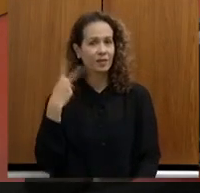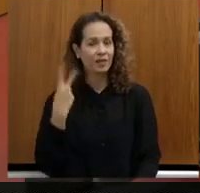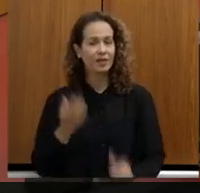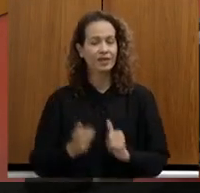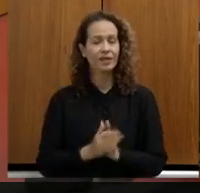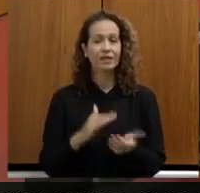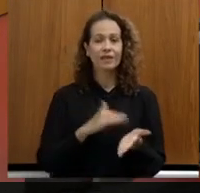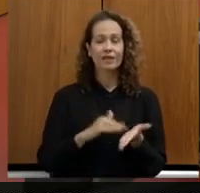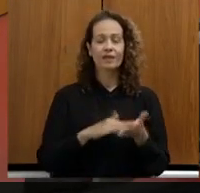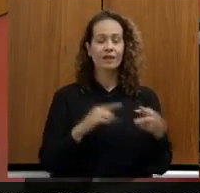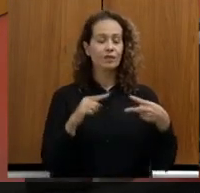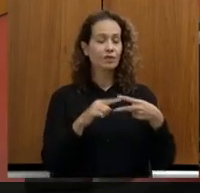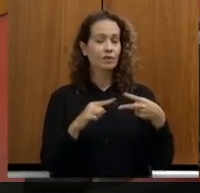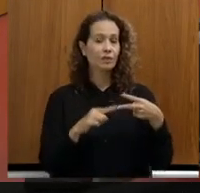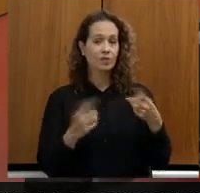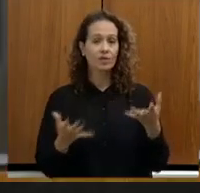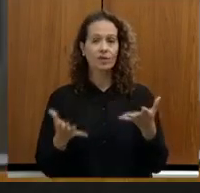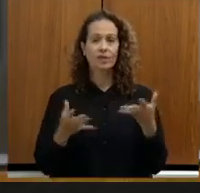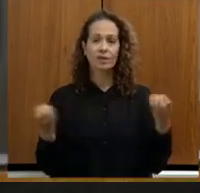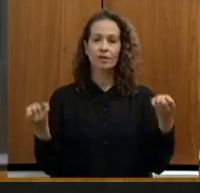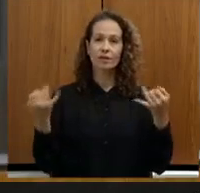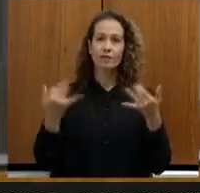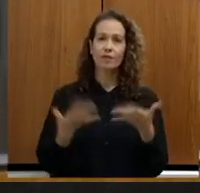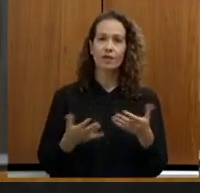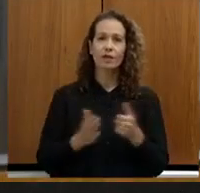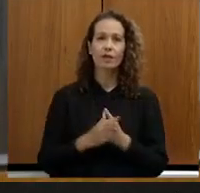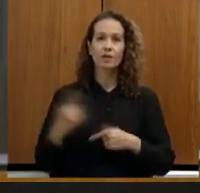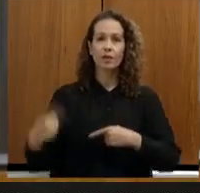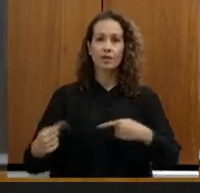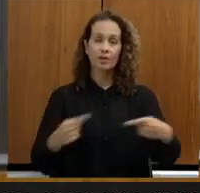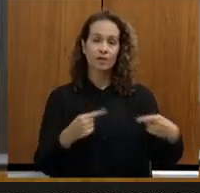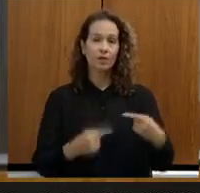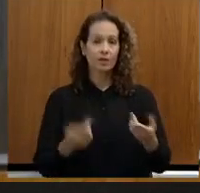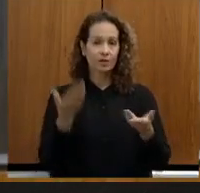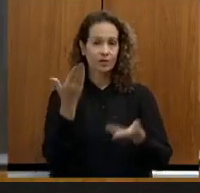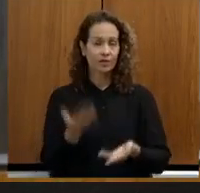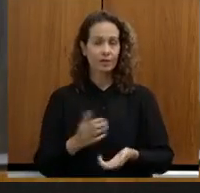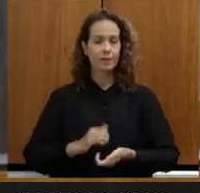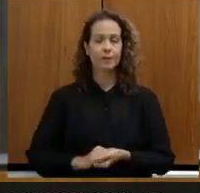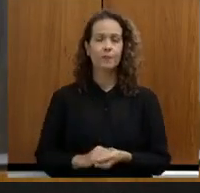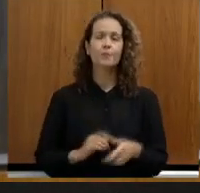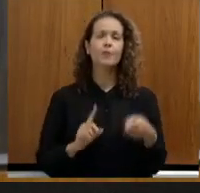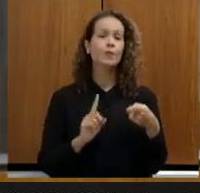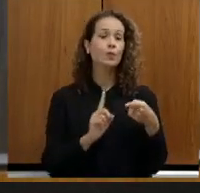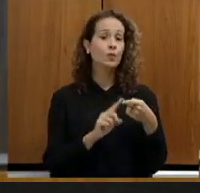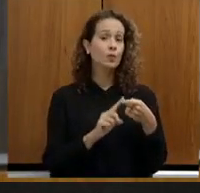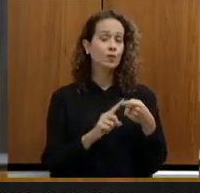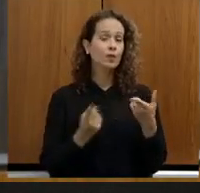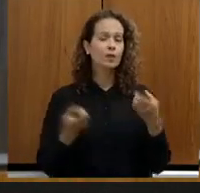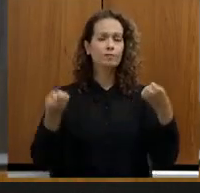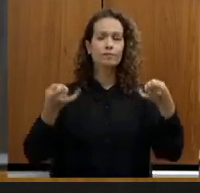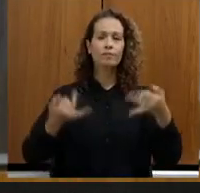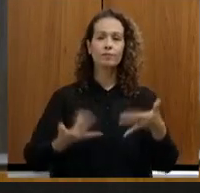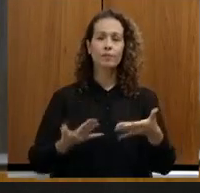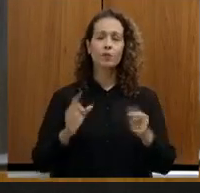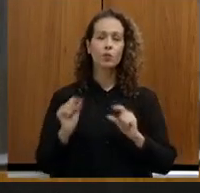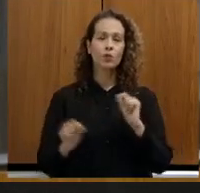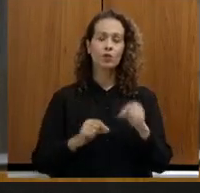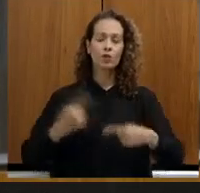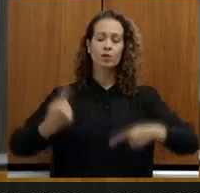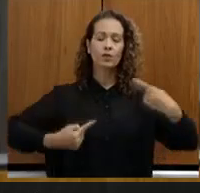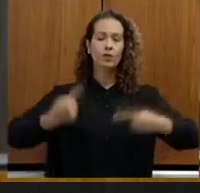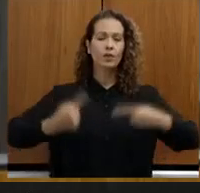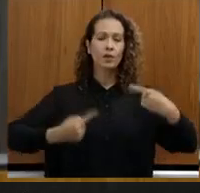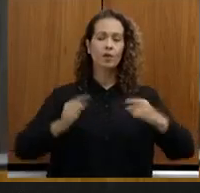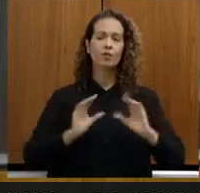dois pontos que eu gostaria de trazer para o debate com a senhora. O primeiro, eu trago aqui um debate do